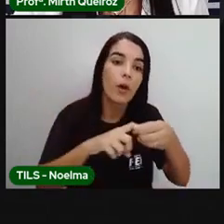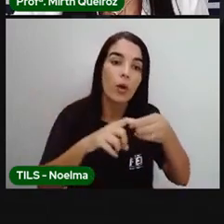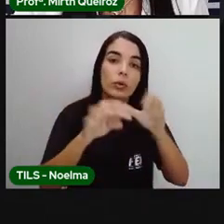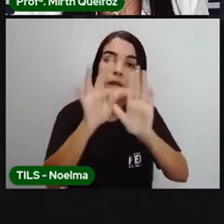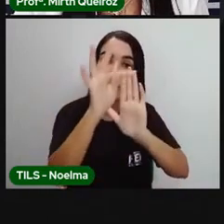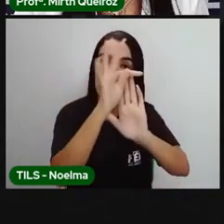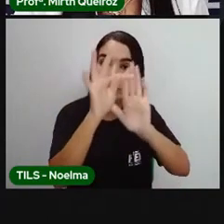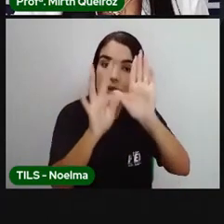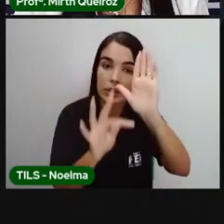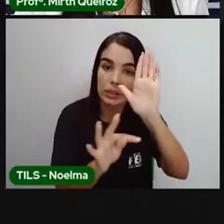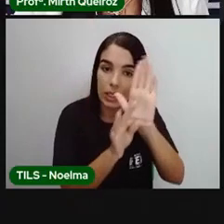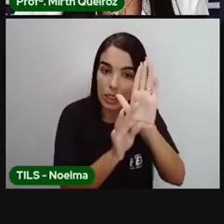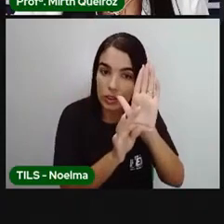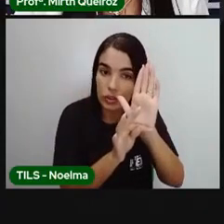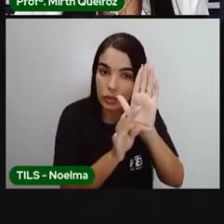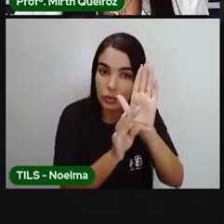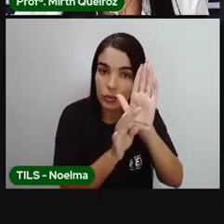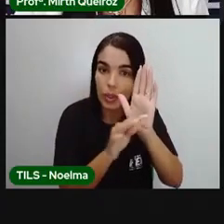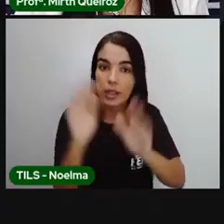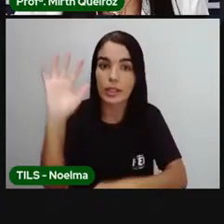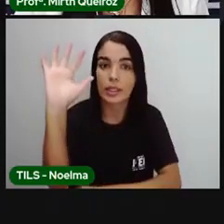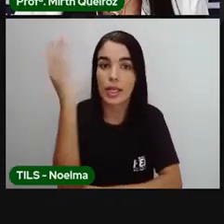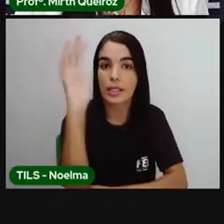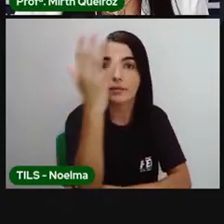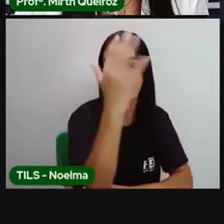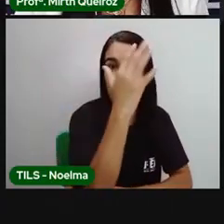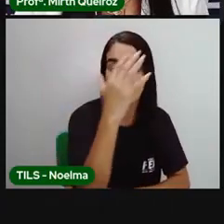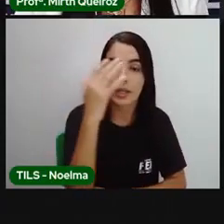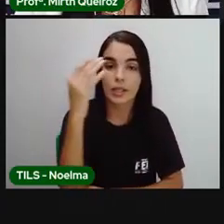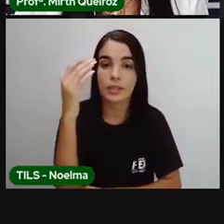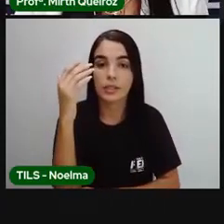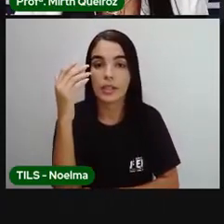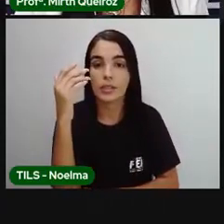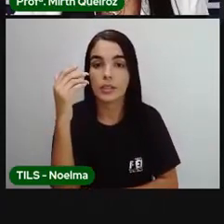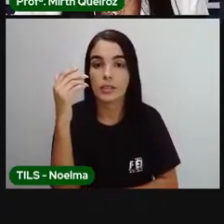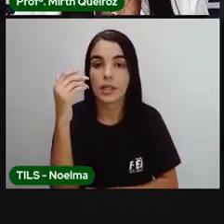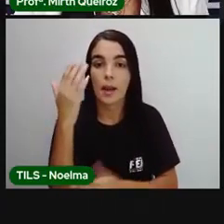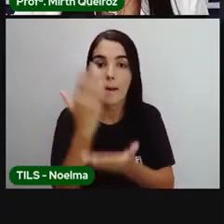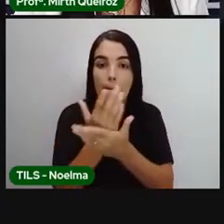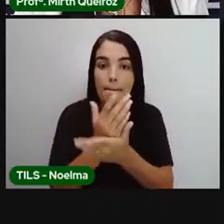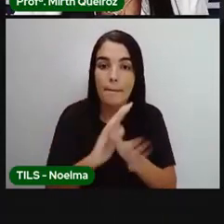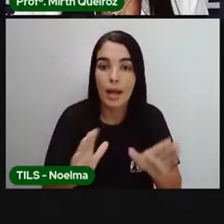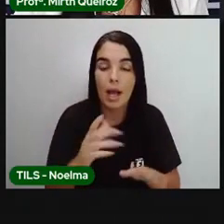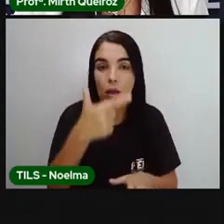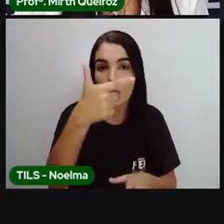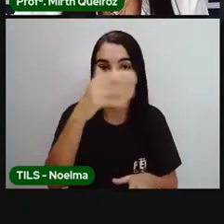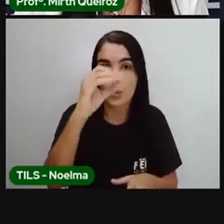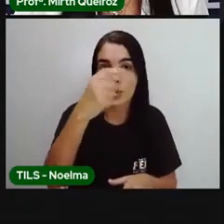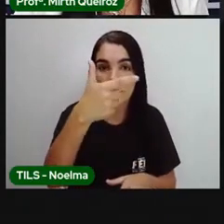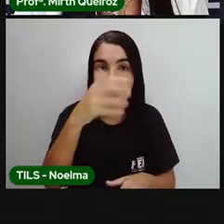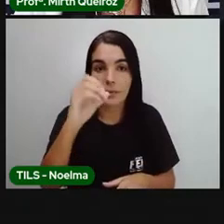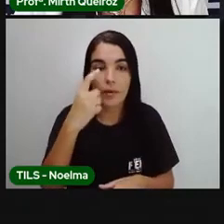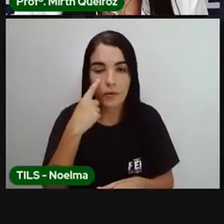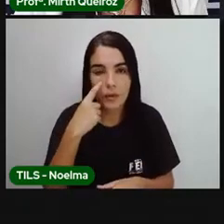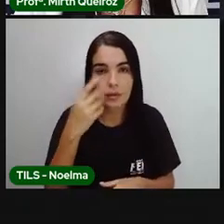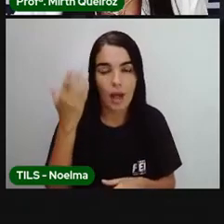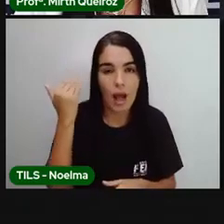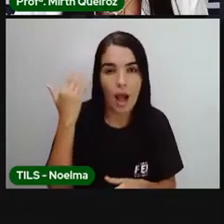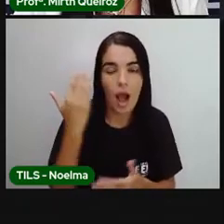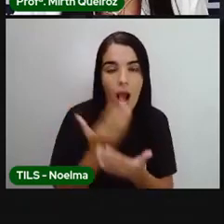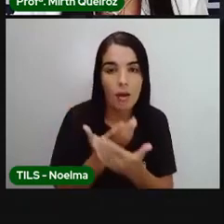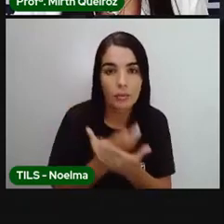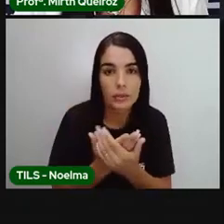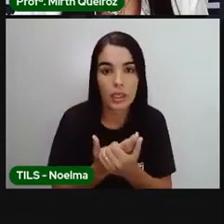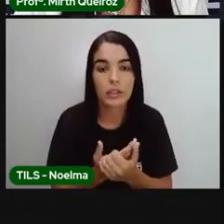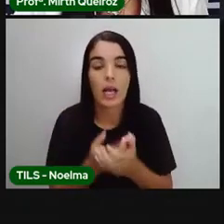perda de florestas tropicais aumenta em 2020 no mundo com o Brasil à frente. O texto que a gente viu na aula anterior.